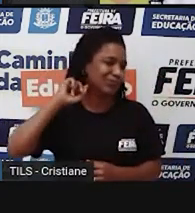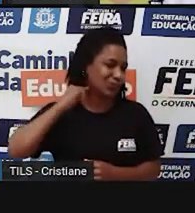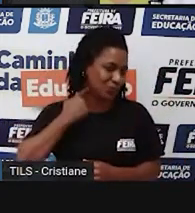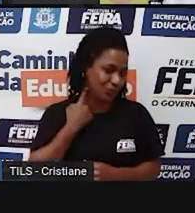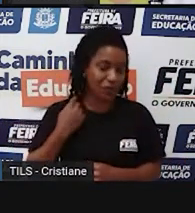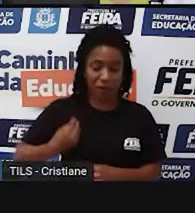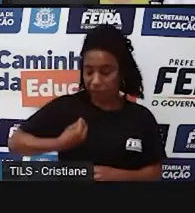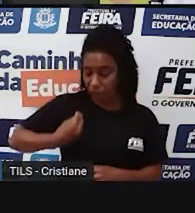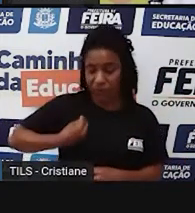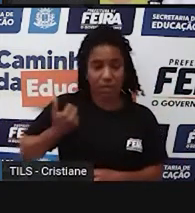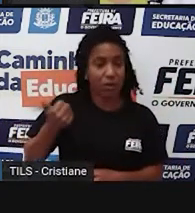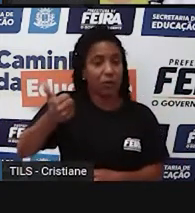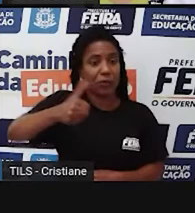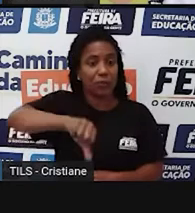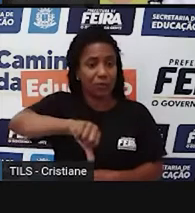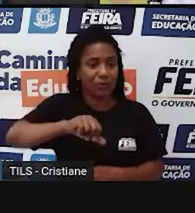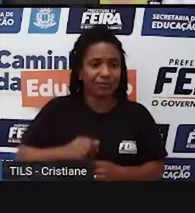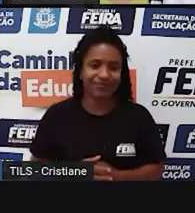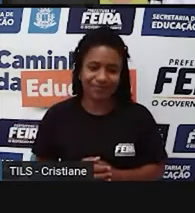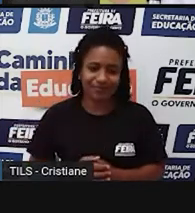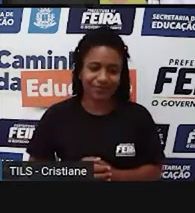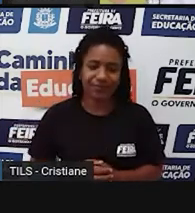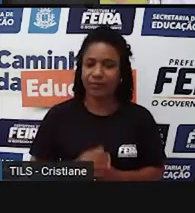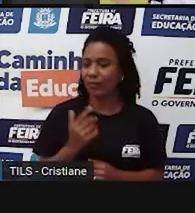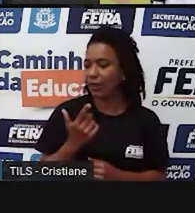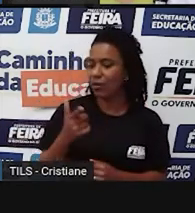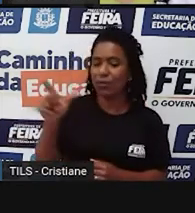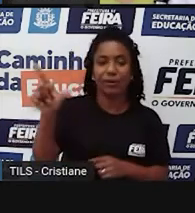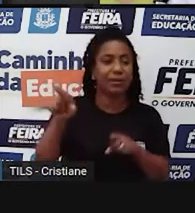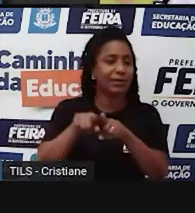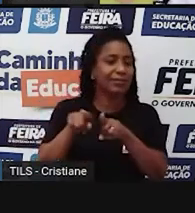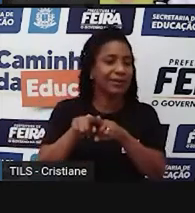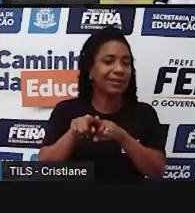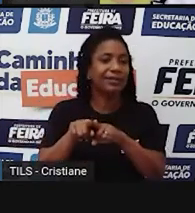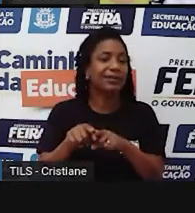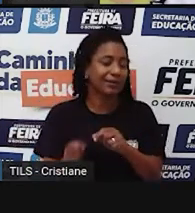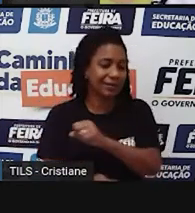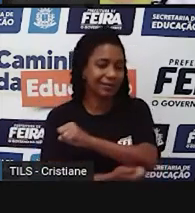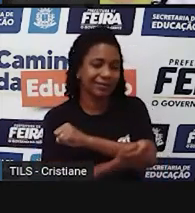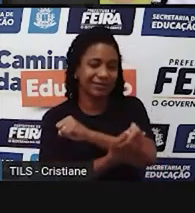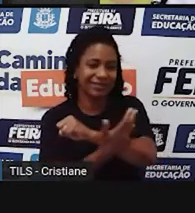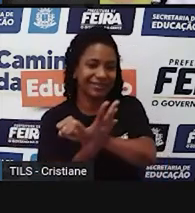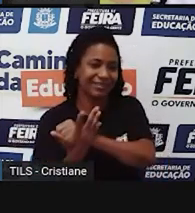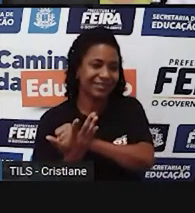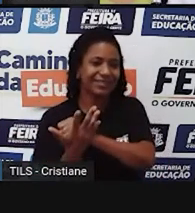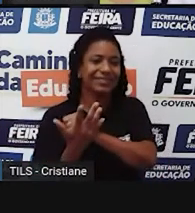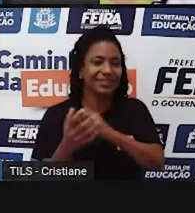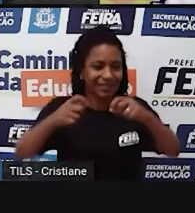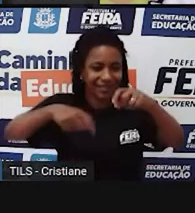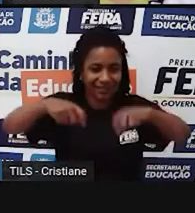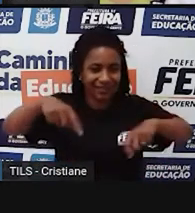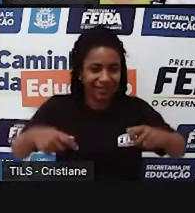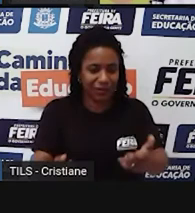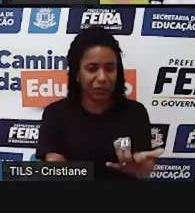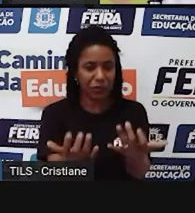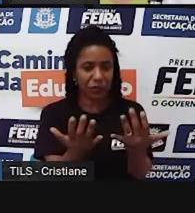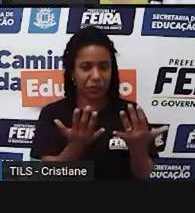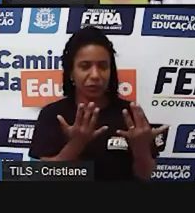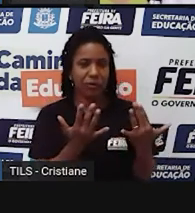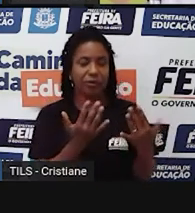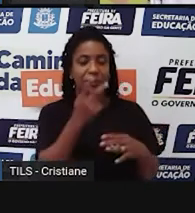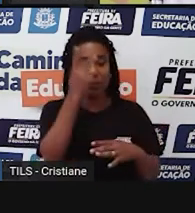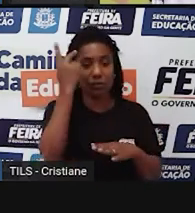observa muito, principalmente na atividade da agricultura, que é a prática das queimadas para limpar, para limpar, né? As